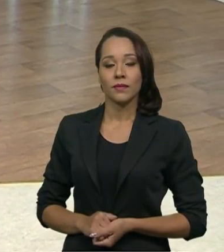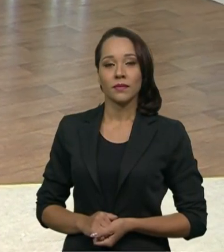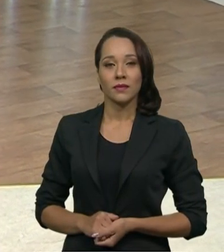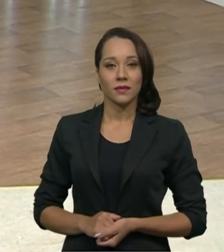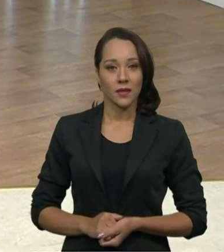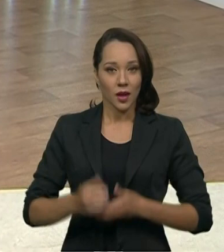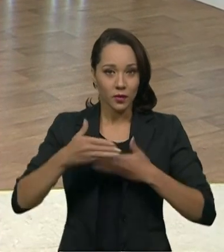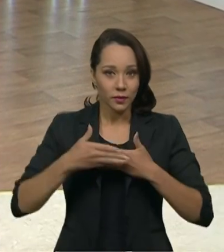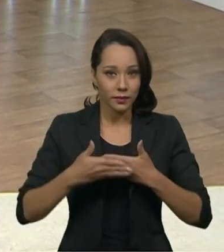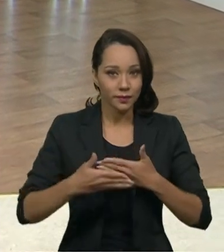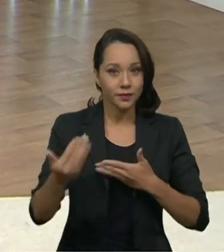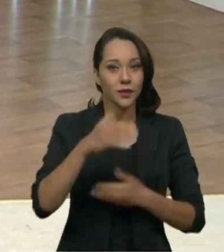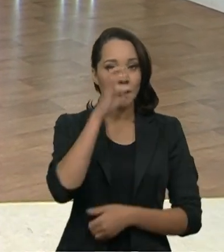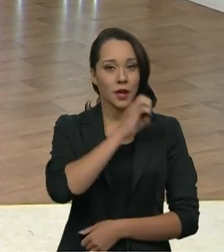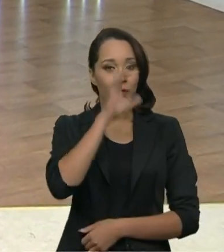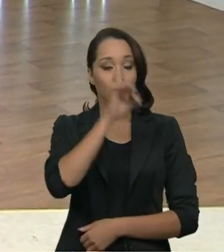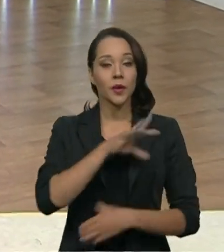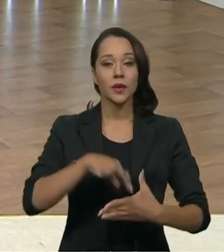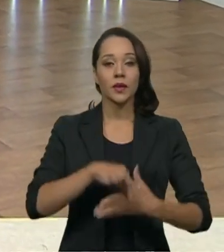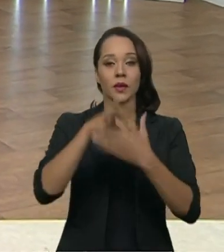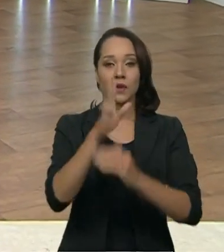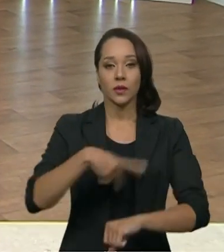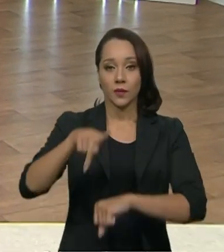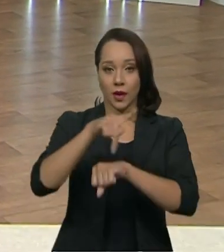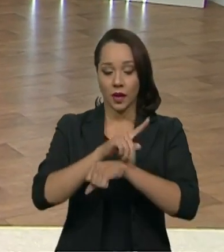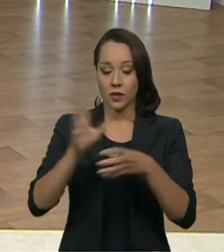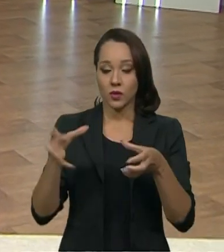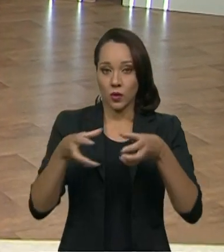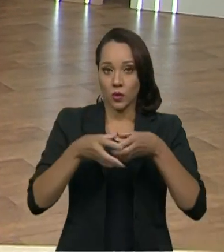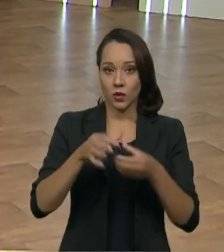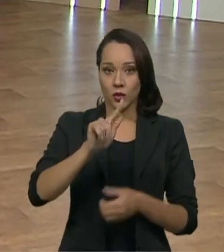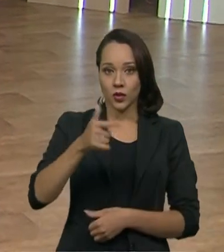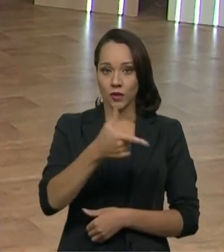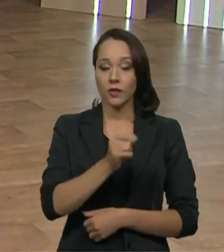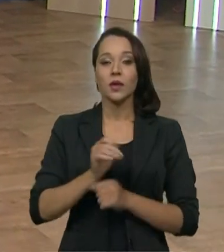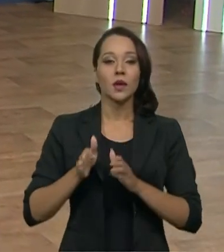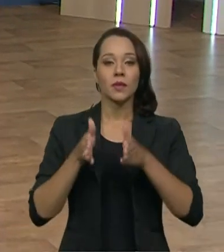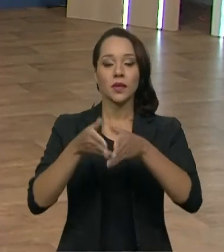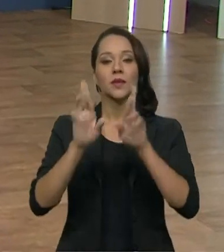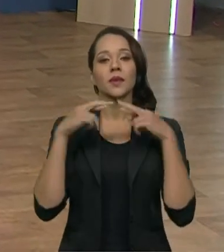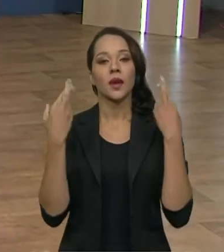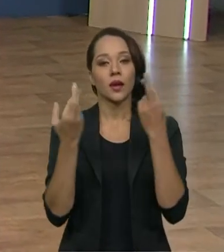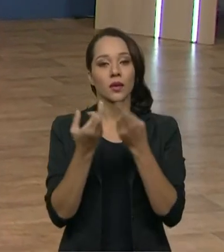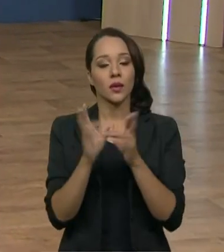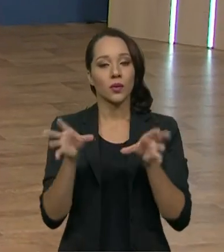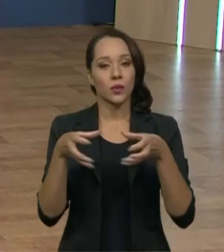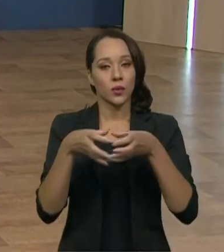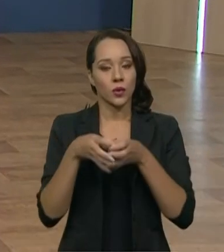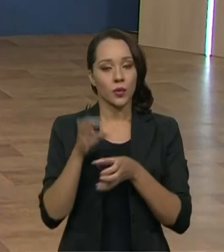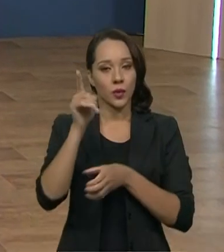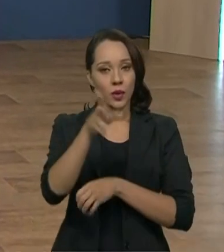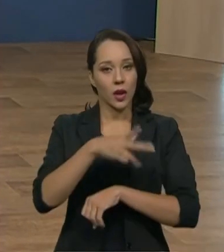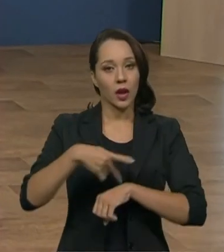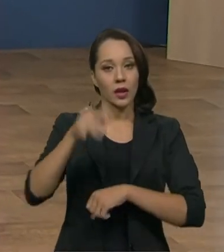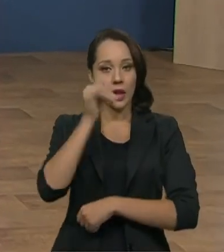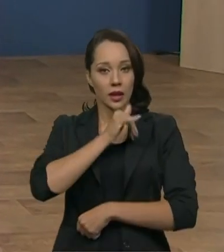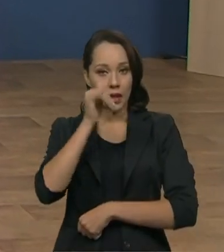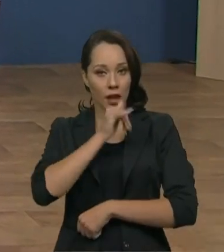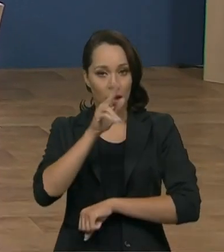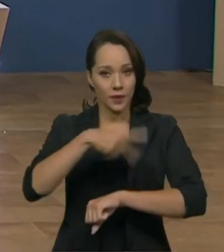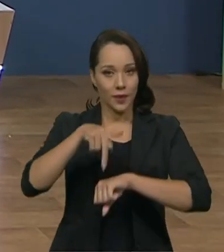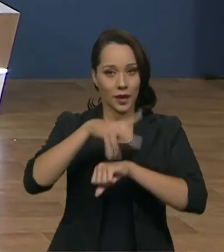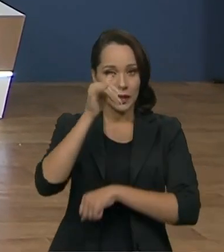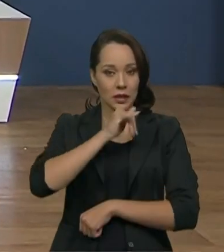Ao longo do fim de semana, líderes dos países que integram o G20 participaram da reunião de cúpula do grupo em Roma, na Itália.